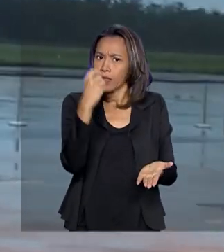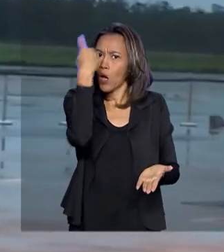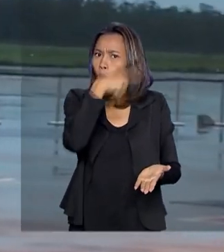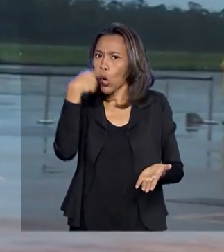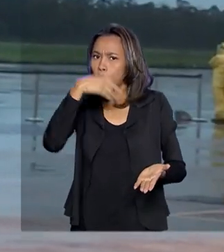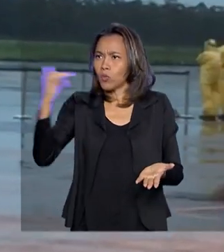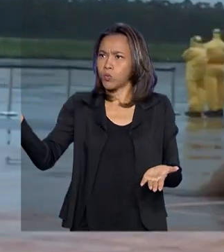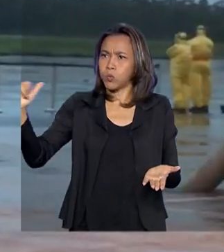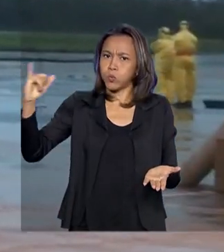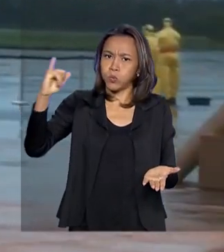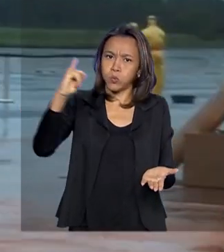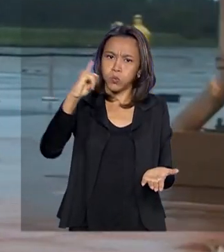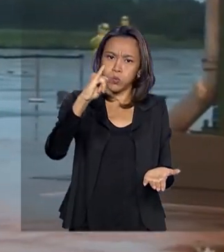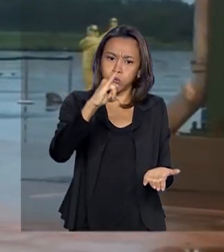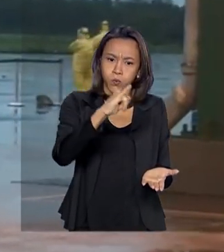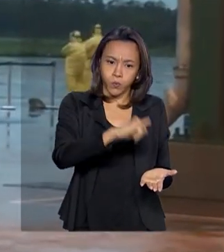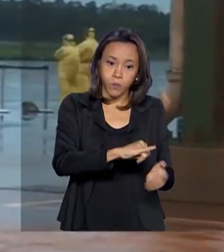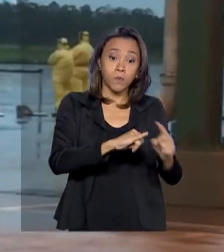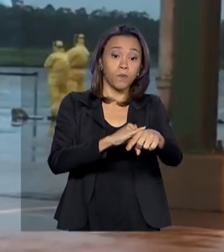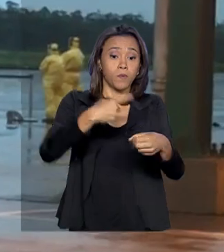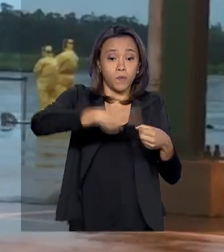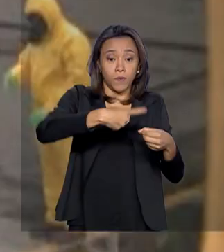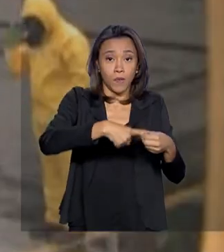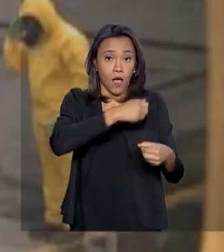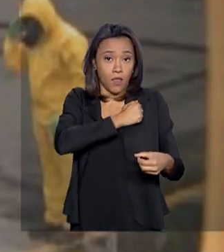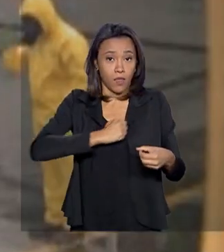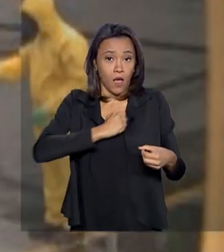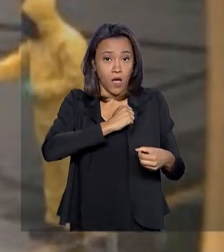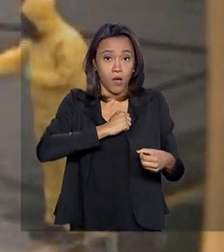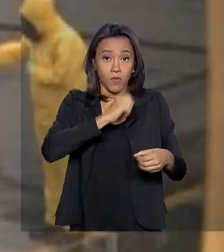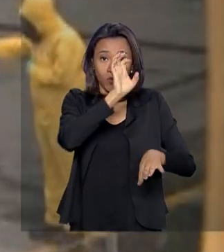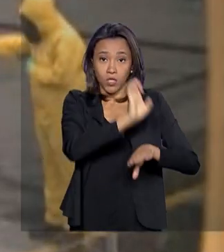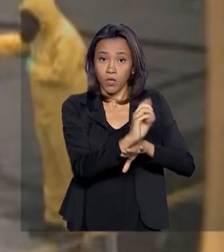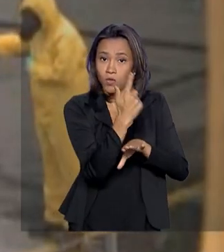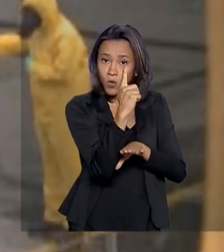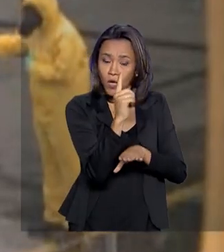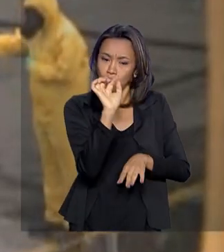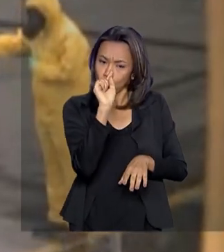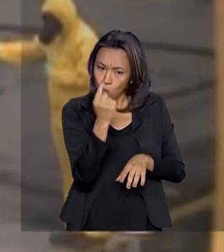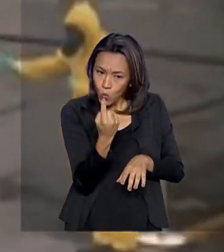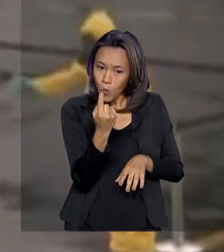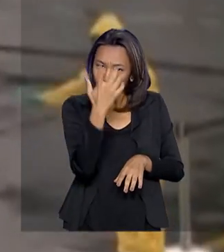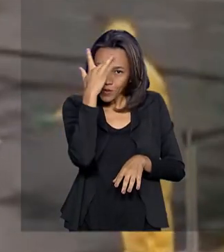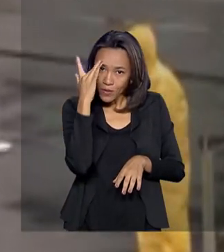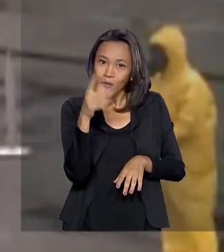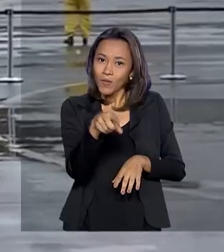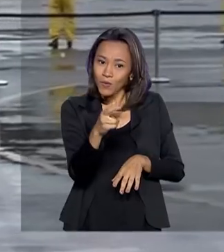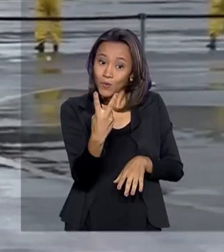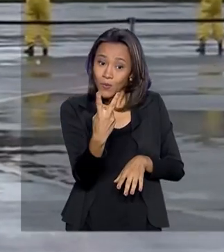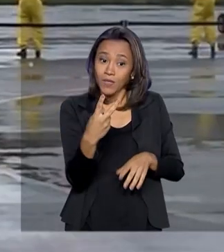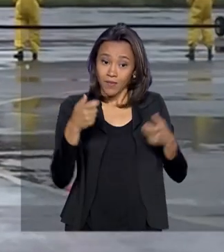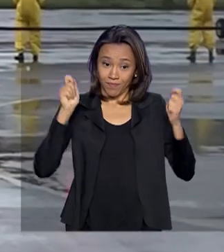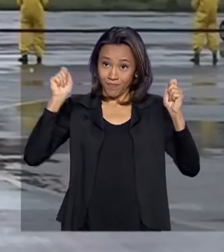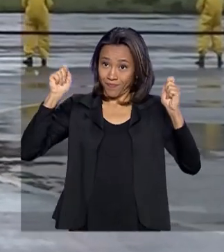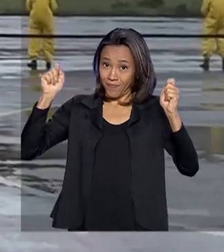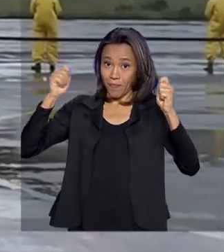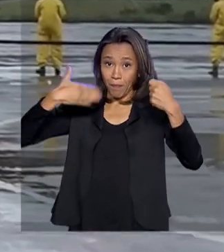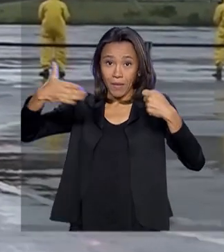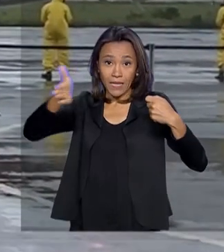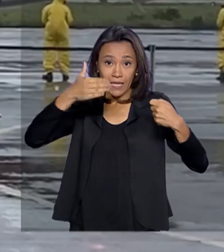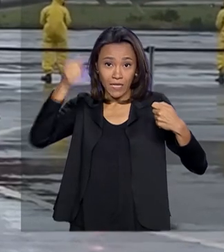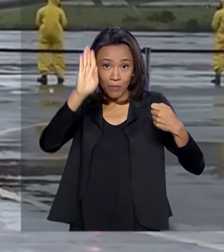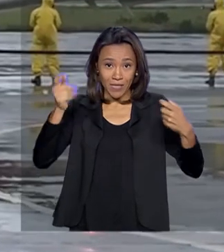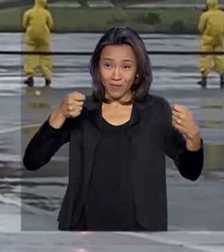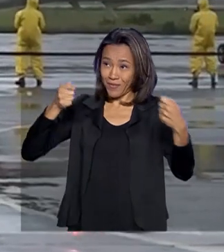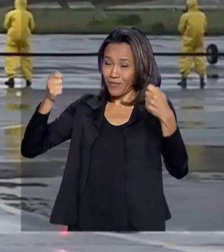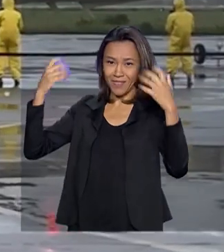voo, pousaram na base aérea de Anápolis, em Goiás. Um dos passageiros carregava a bandeira do Brasil, comemorando o retorno ao